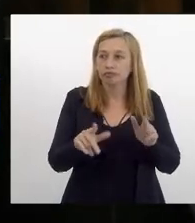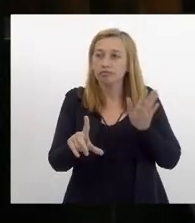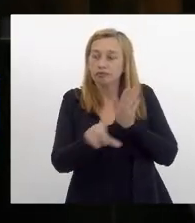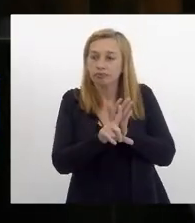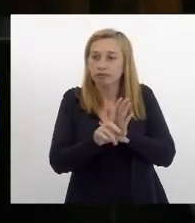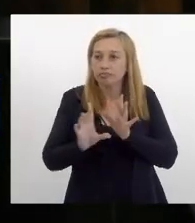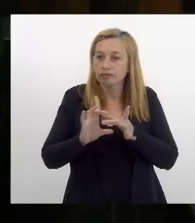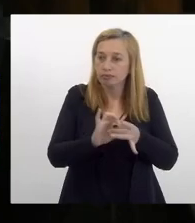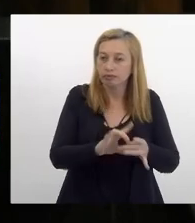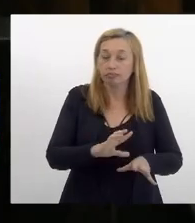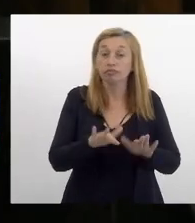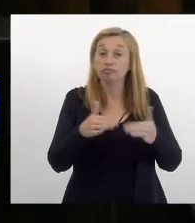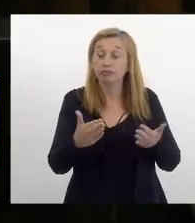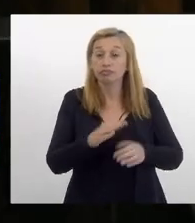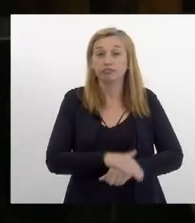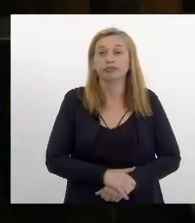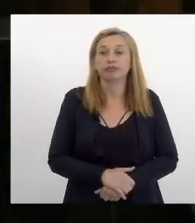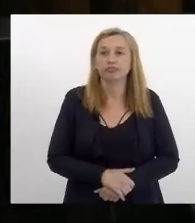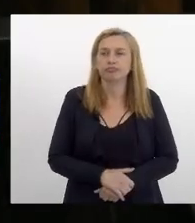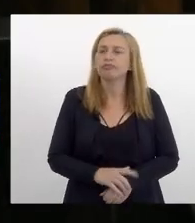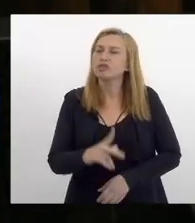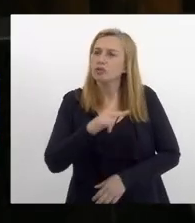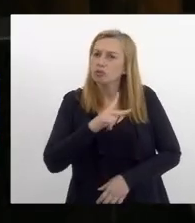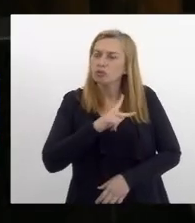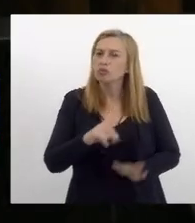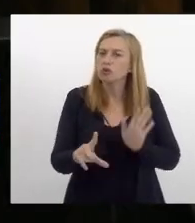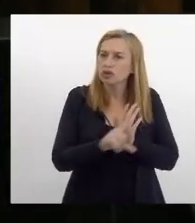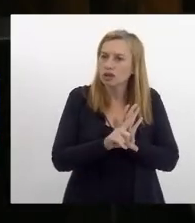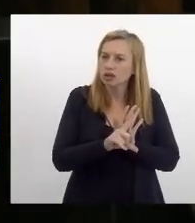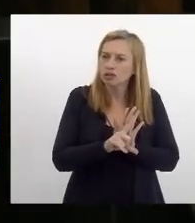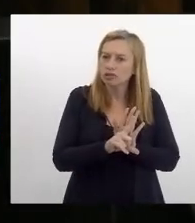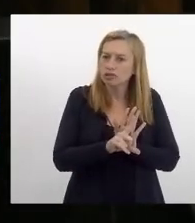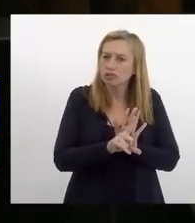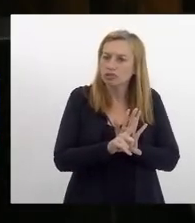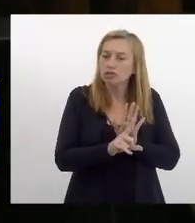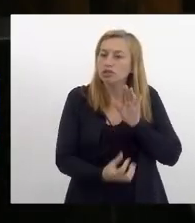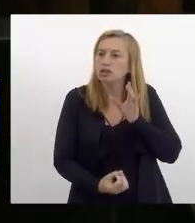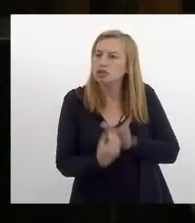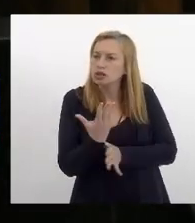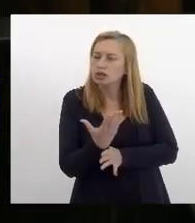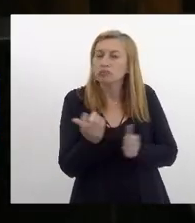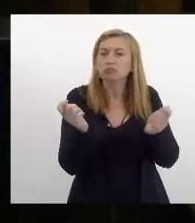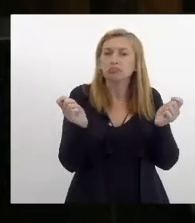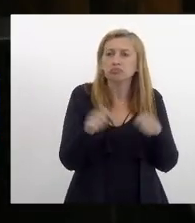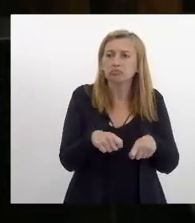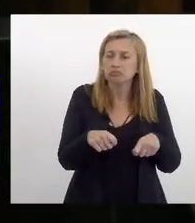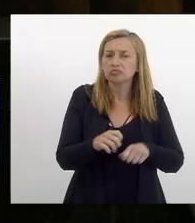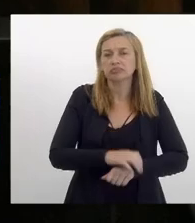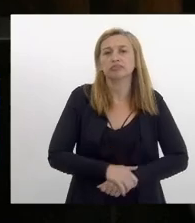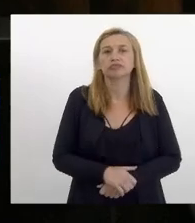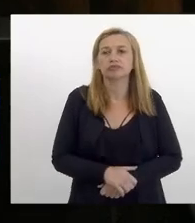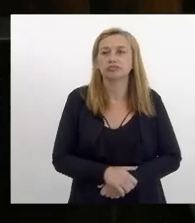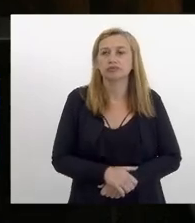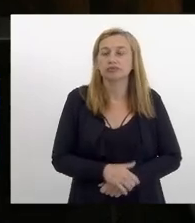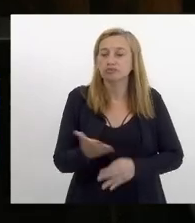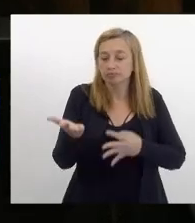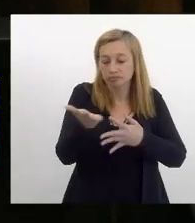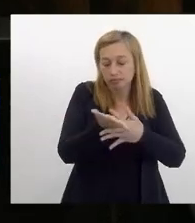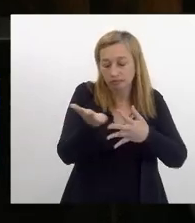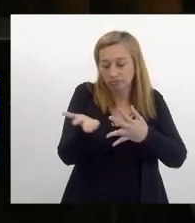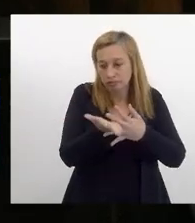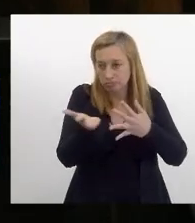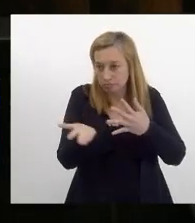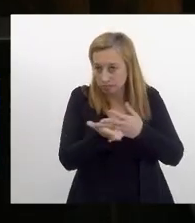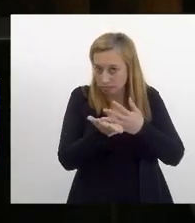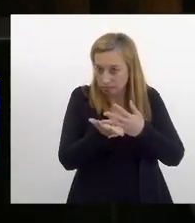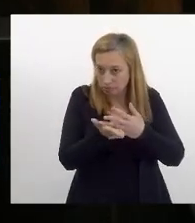complementar ora a própria lei que criou a possibilidade de parcelamento